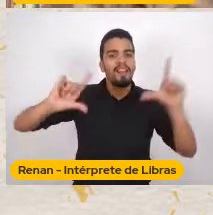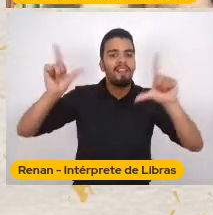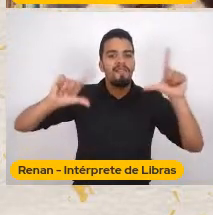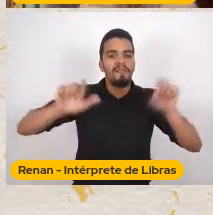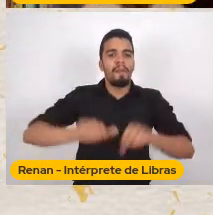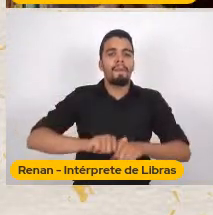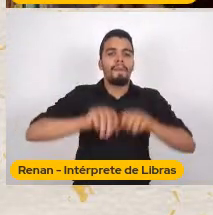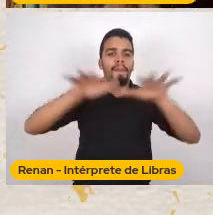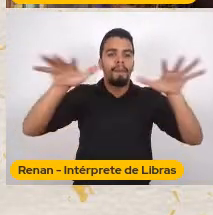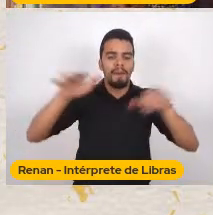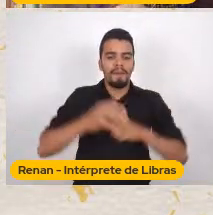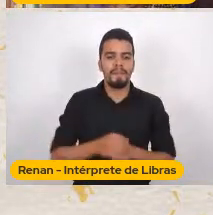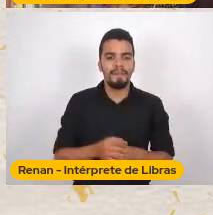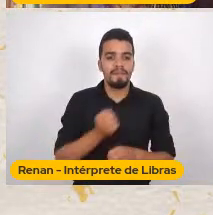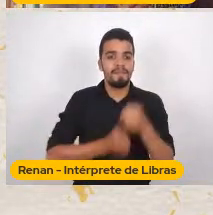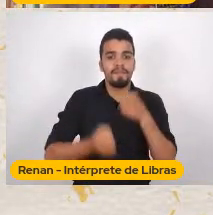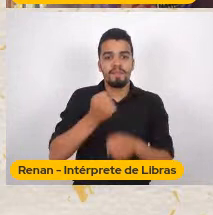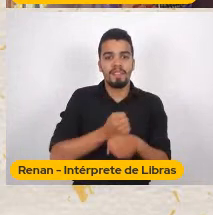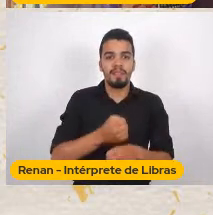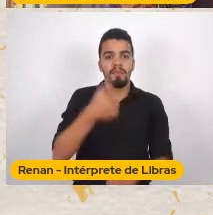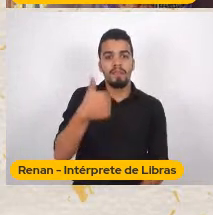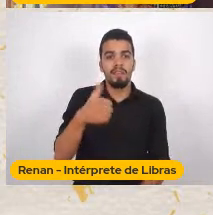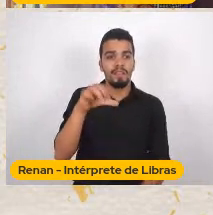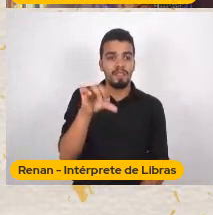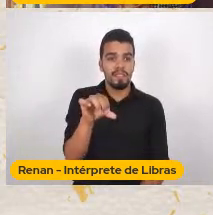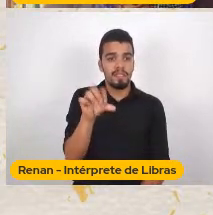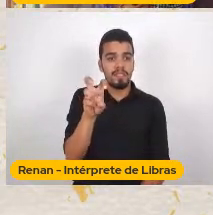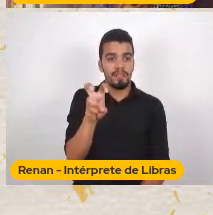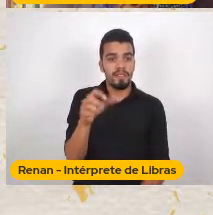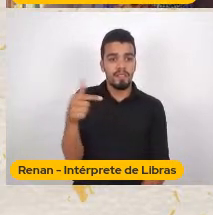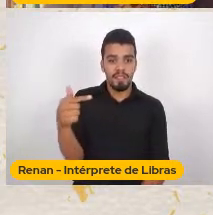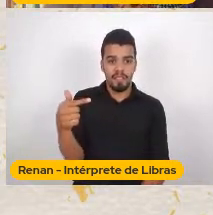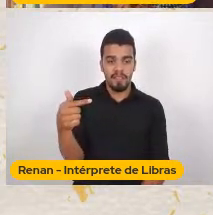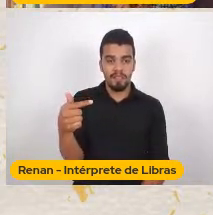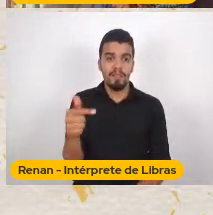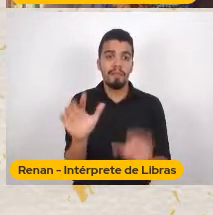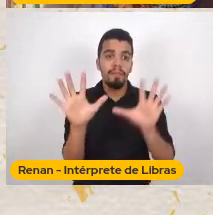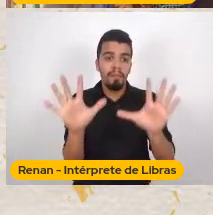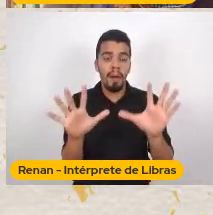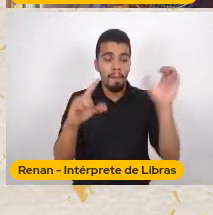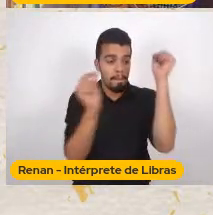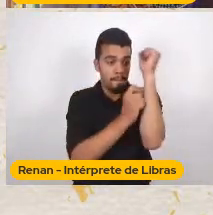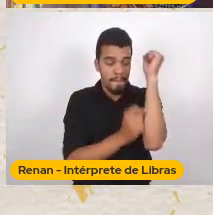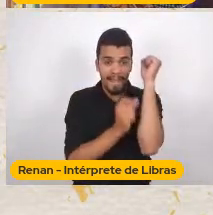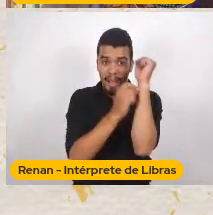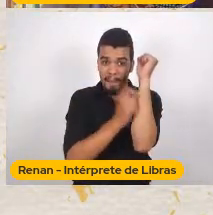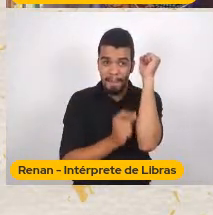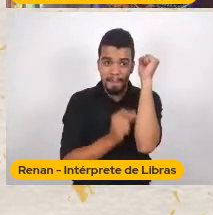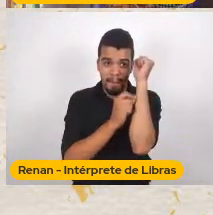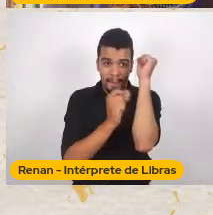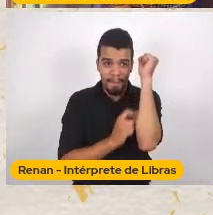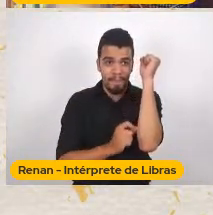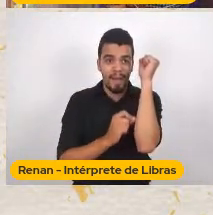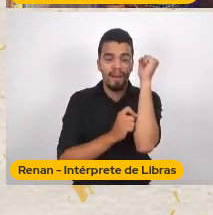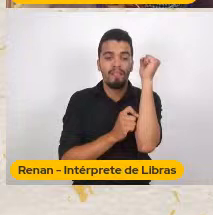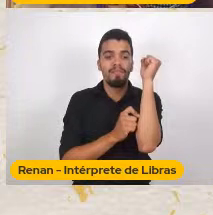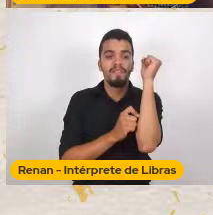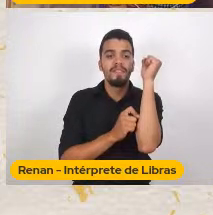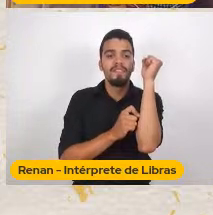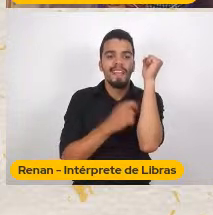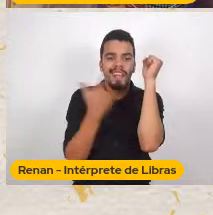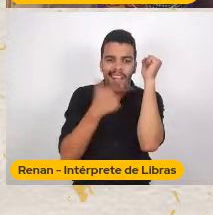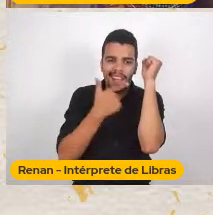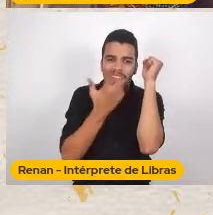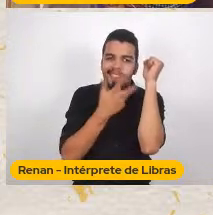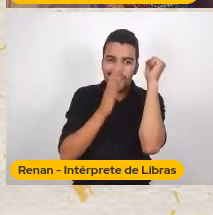E o Leôncio De 157 Sendo que o pica-pau Sendo que o pica-pau Ele teve sua produção A